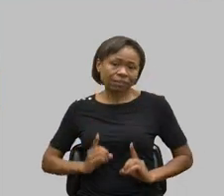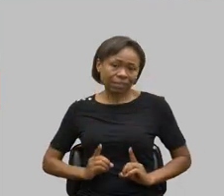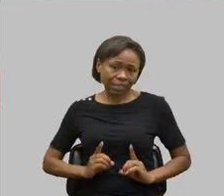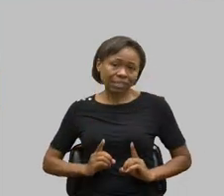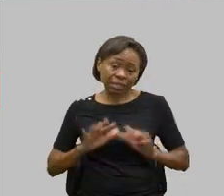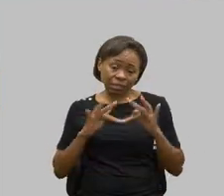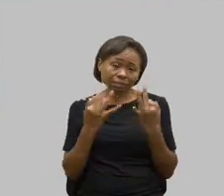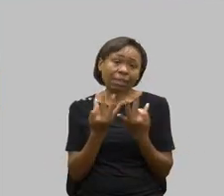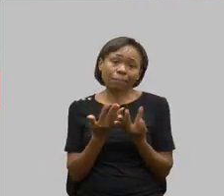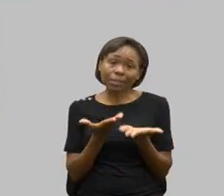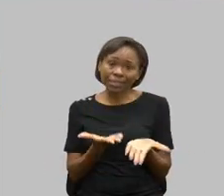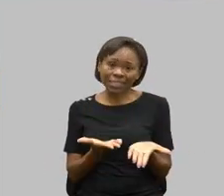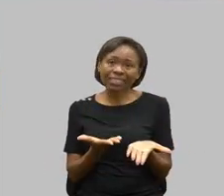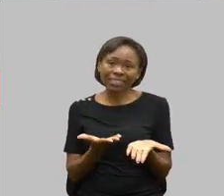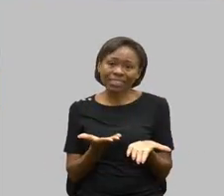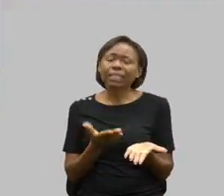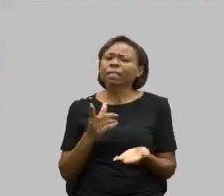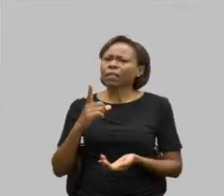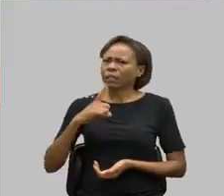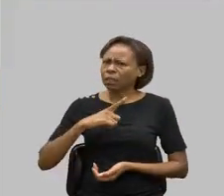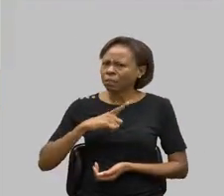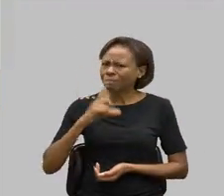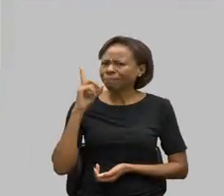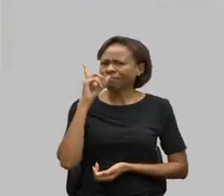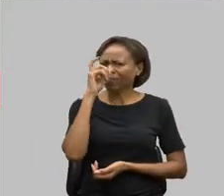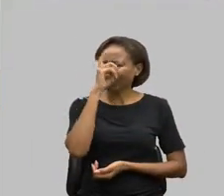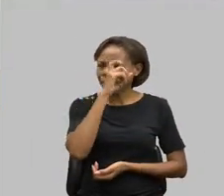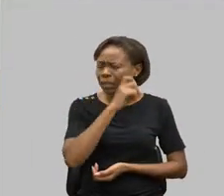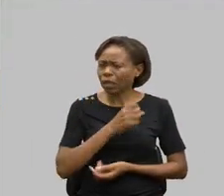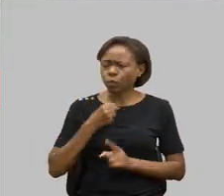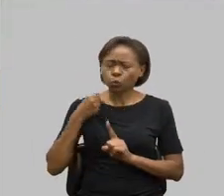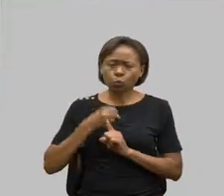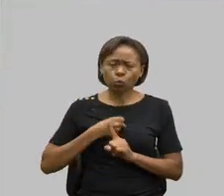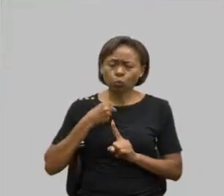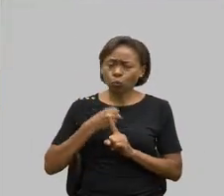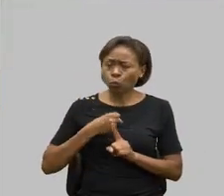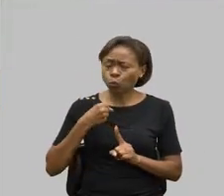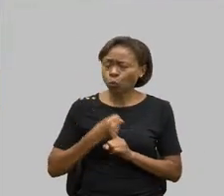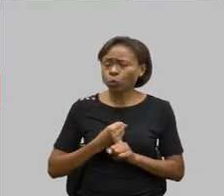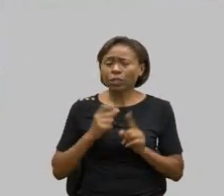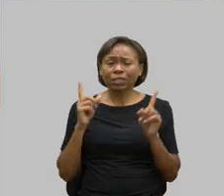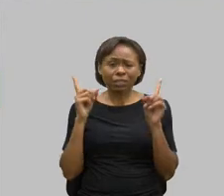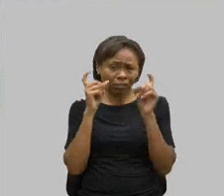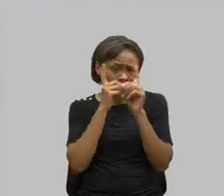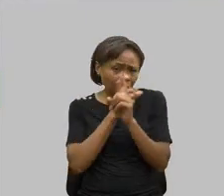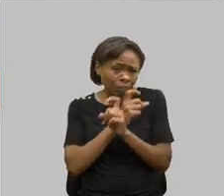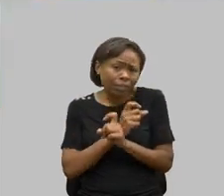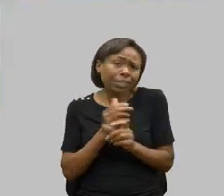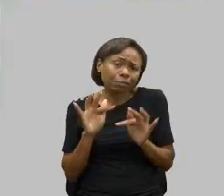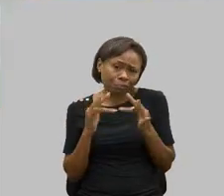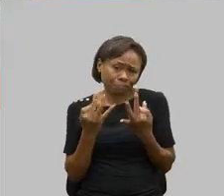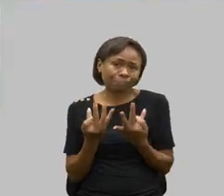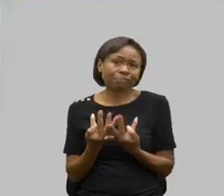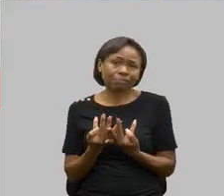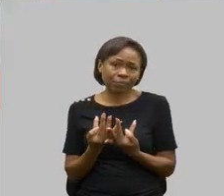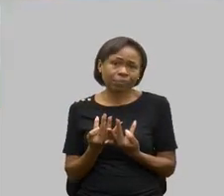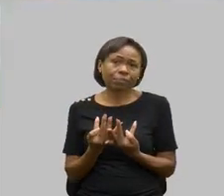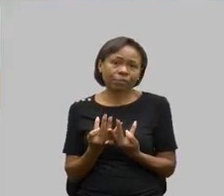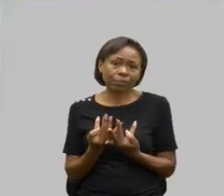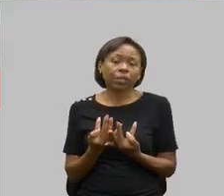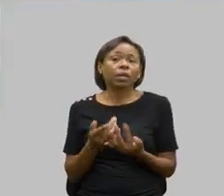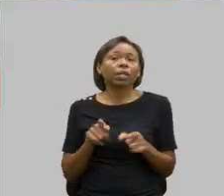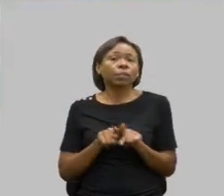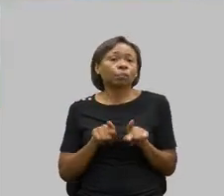da família. A dificuldade, a luta que é para essa família. E tem outro dado,